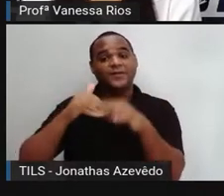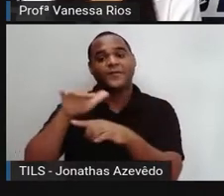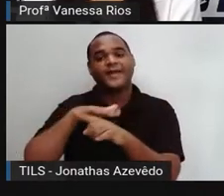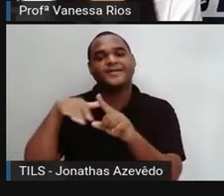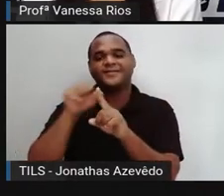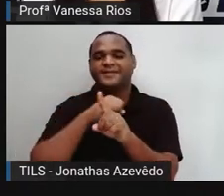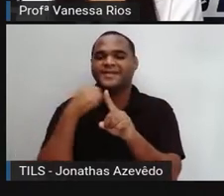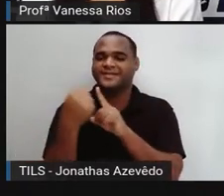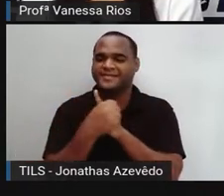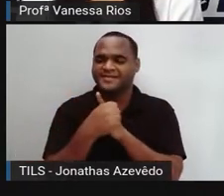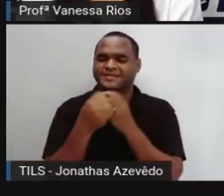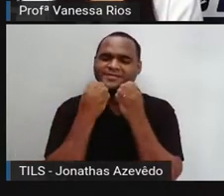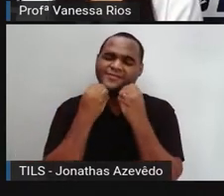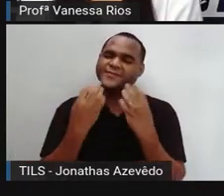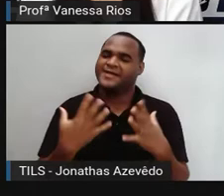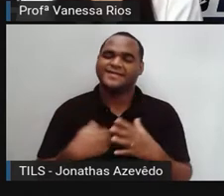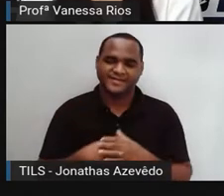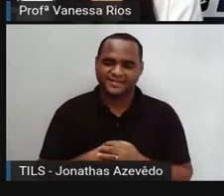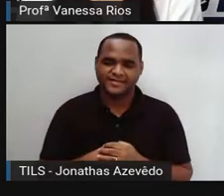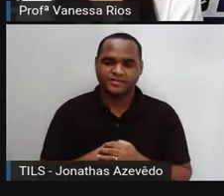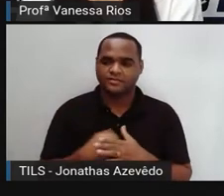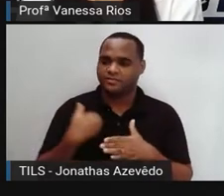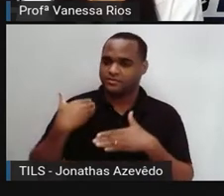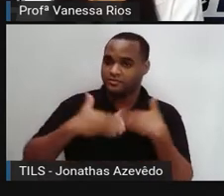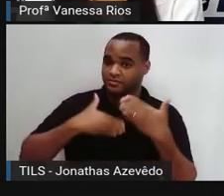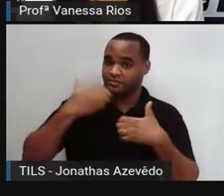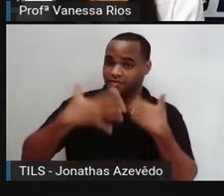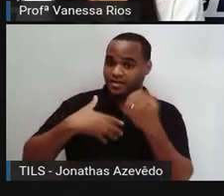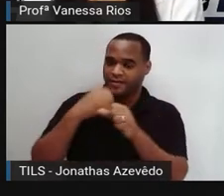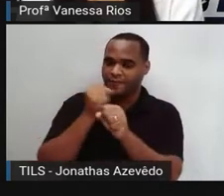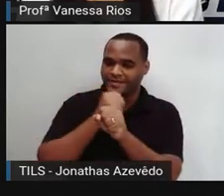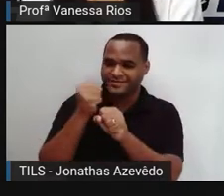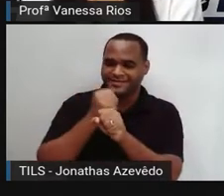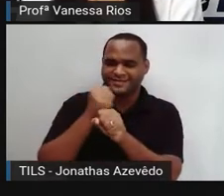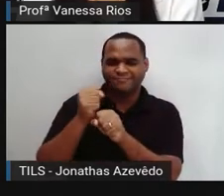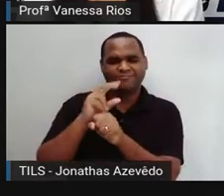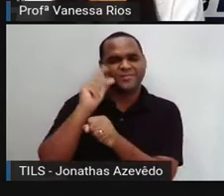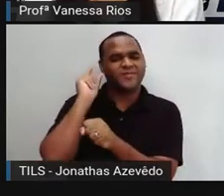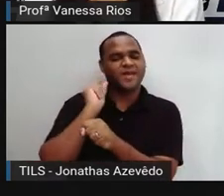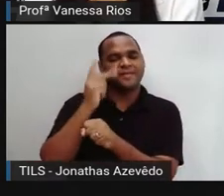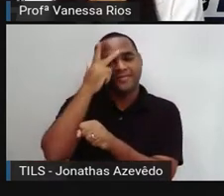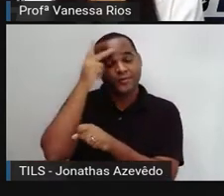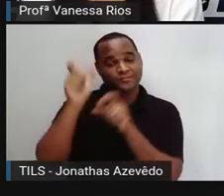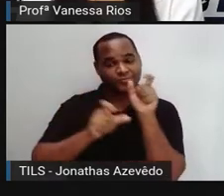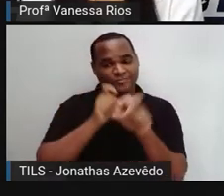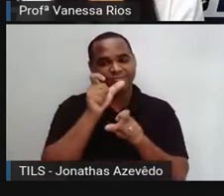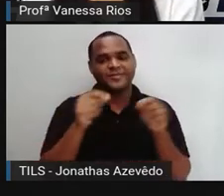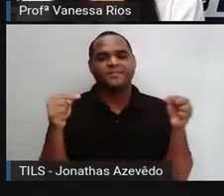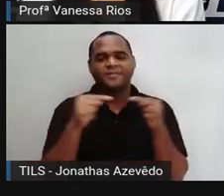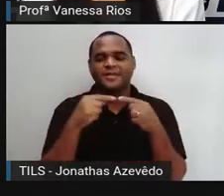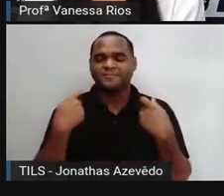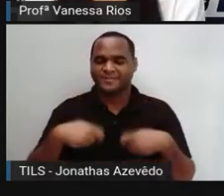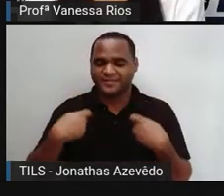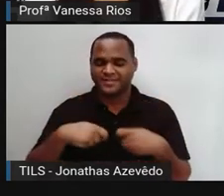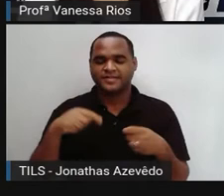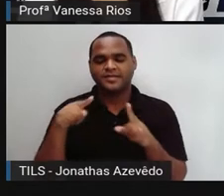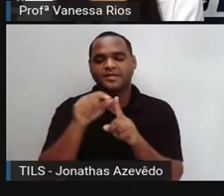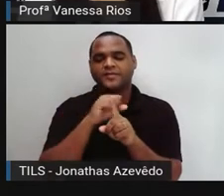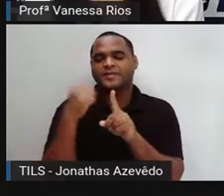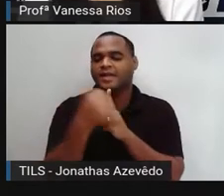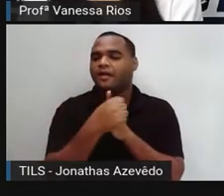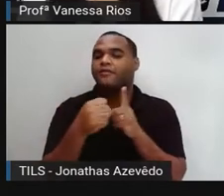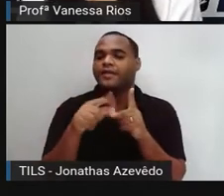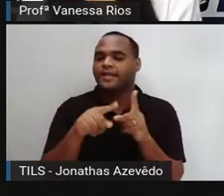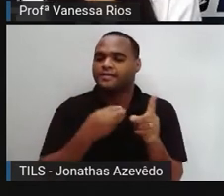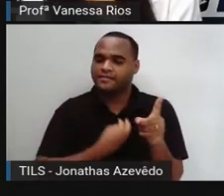sociedade. Então desde muitos anos atrás, quando os seres humanos, na sua necessidade social